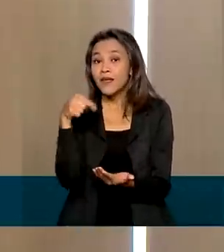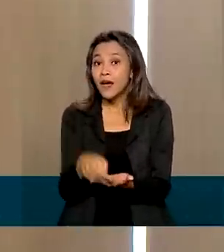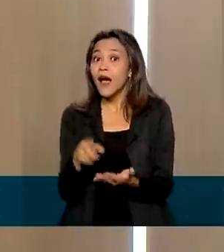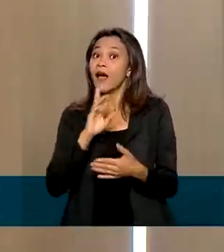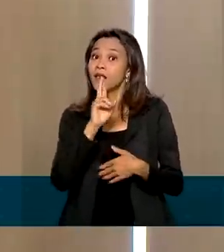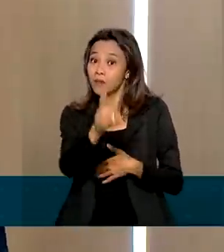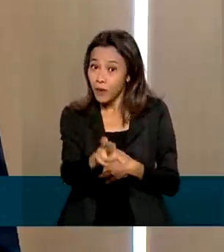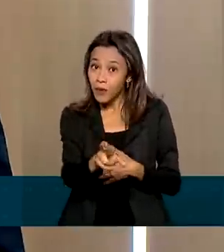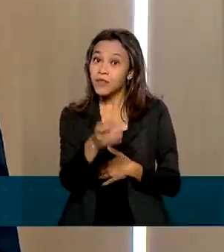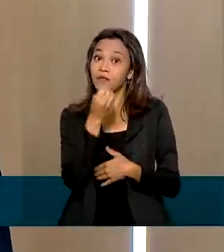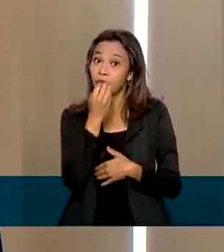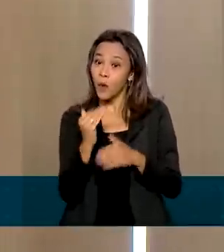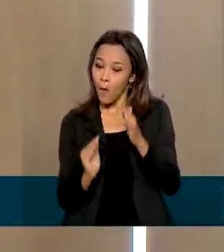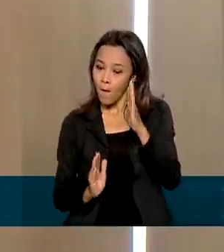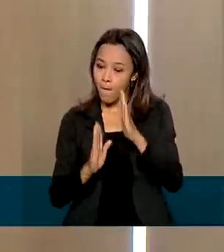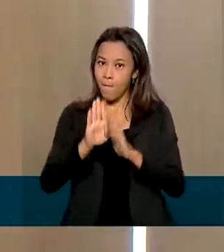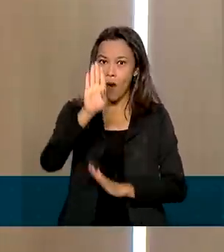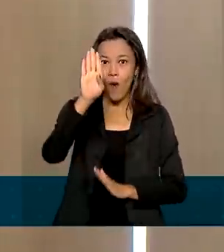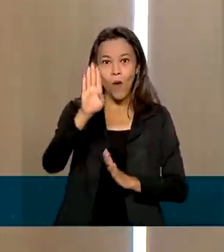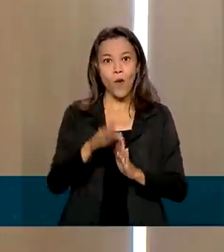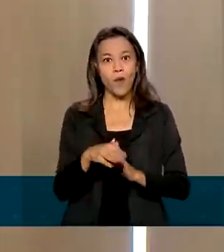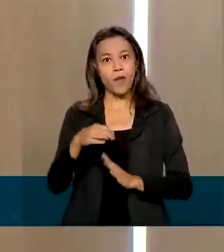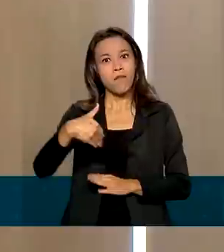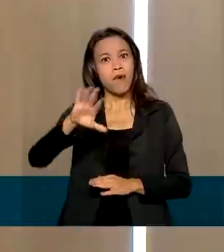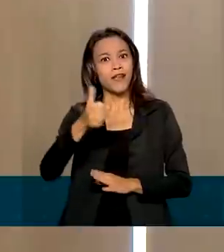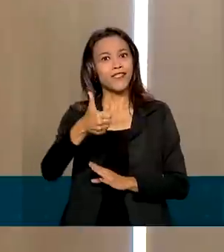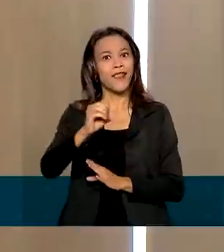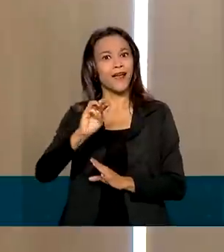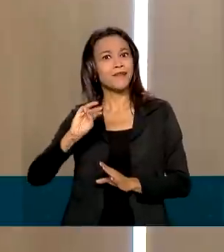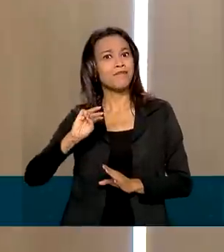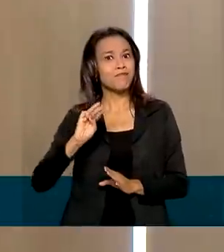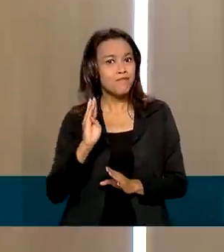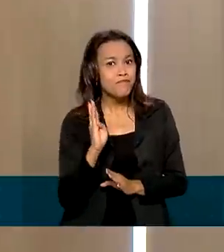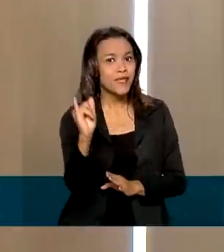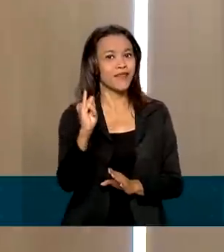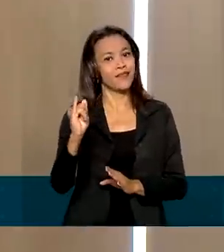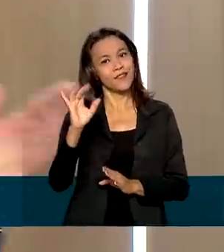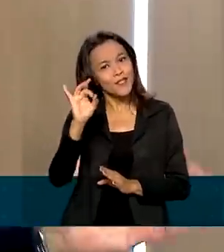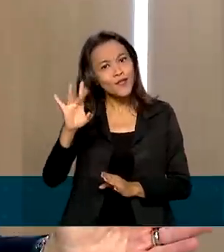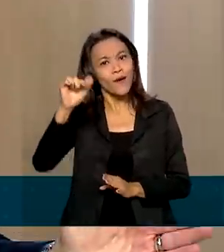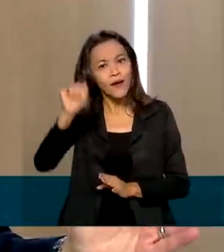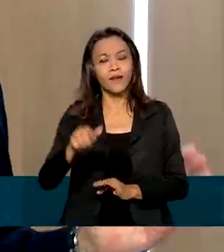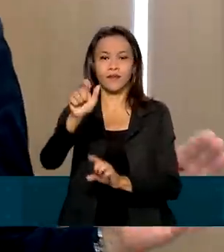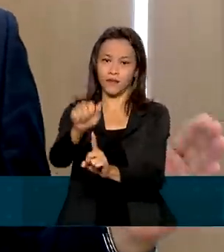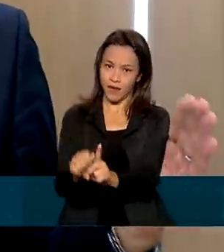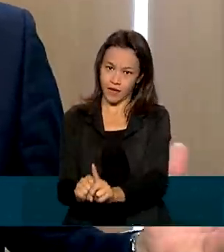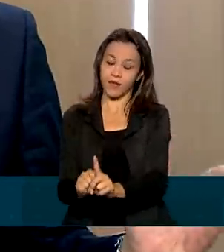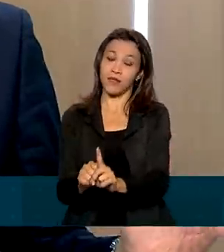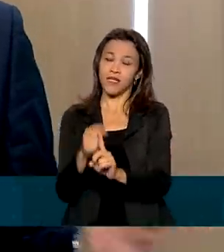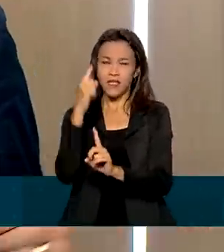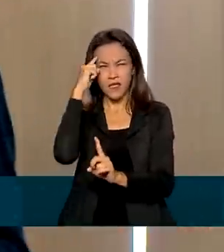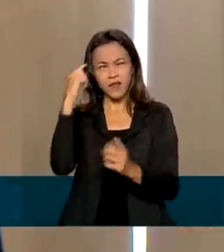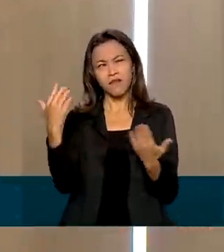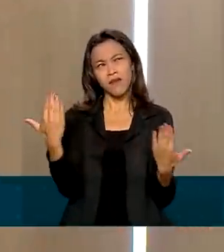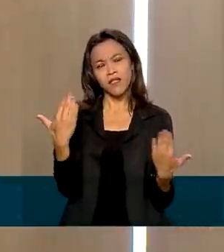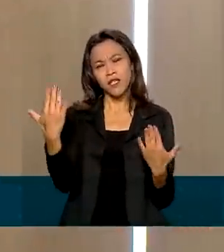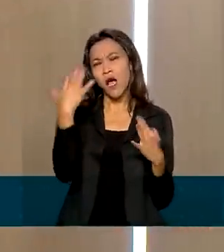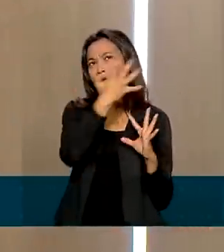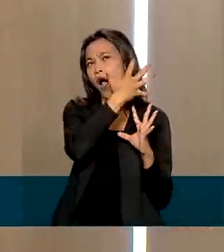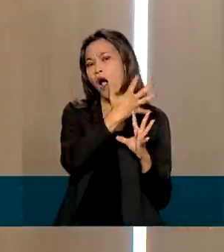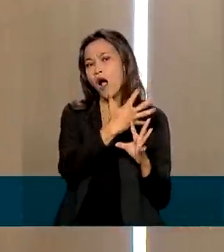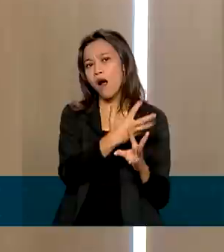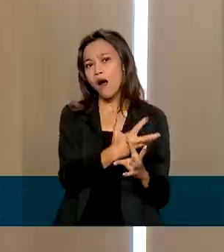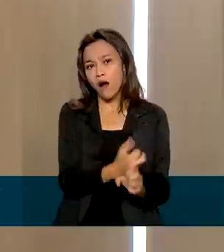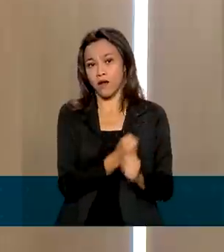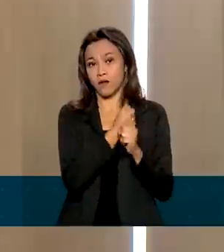superávit, portanto, de mais de 10 bilhões de dólares apenas neste mês de junho. Se a gente considerar o acumulado do ano, quando o país